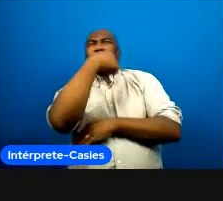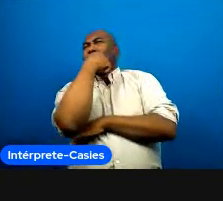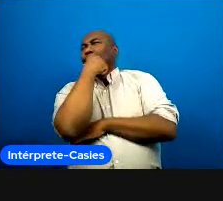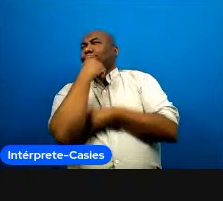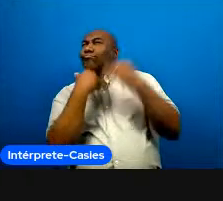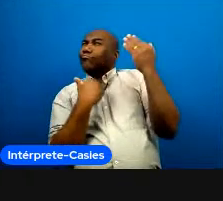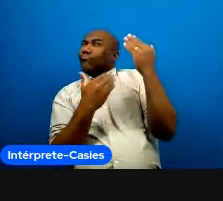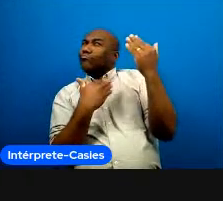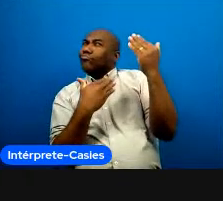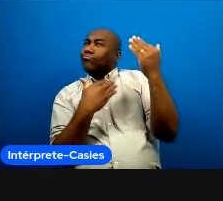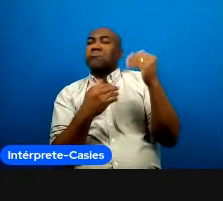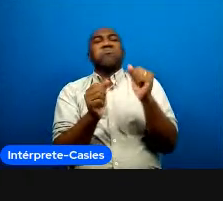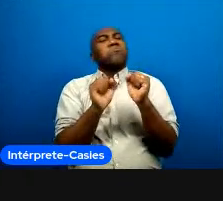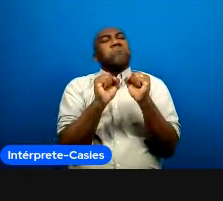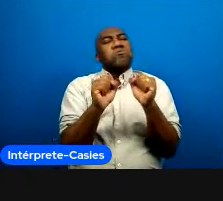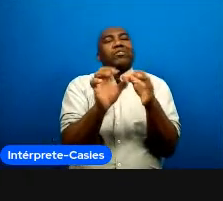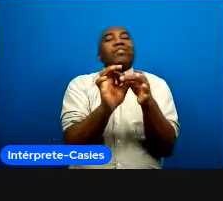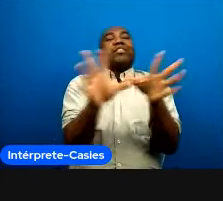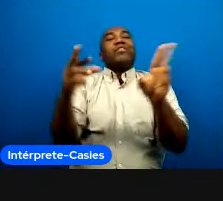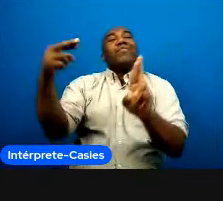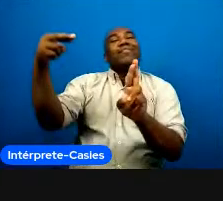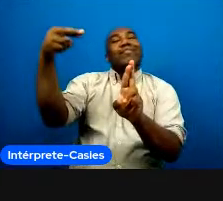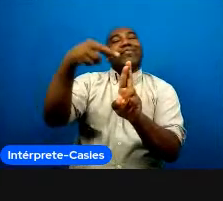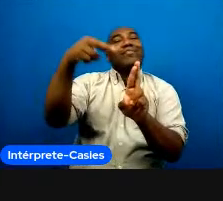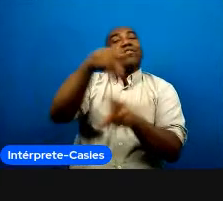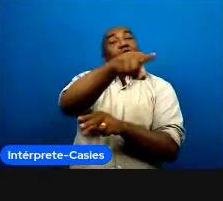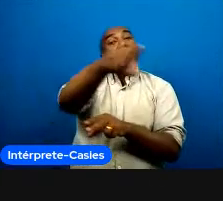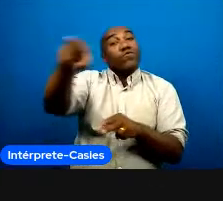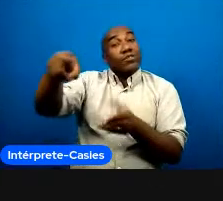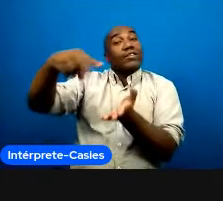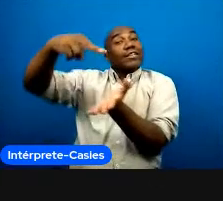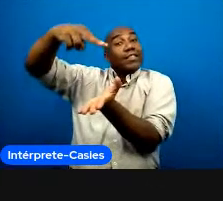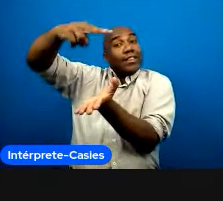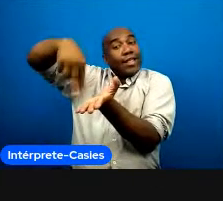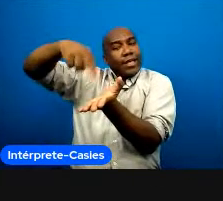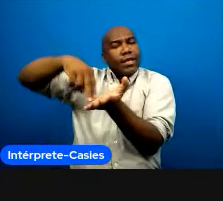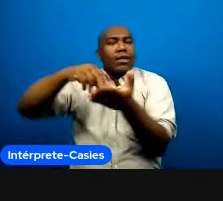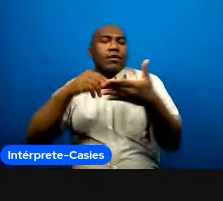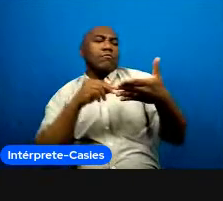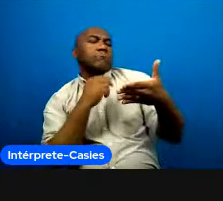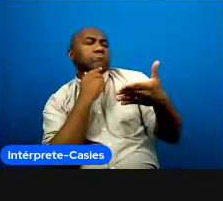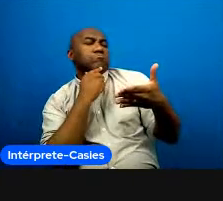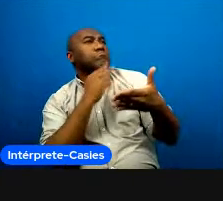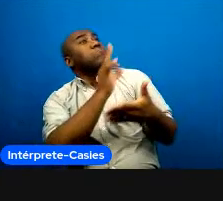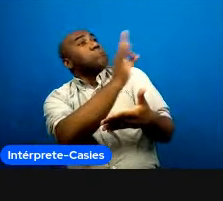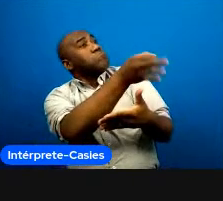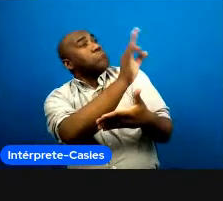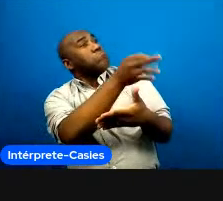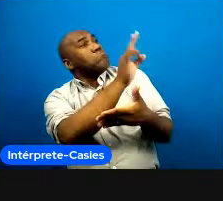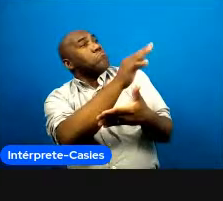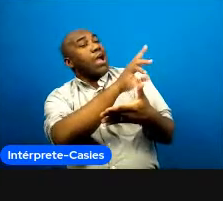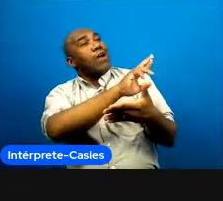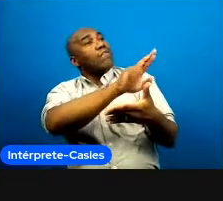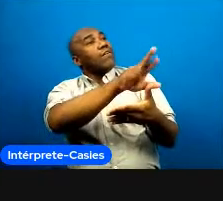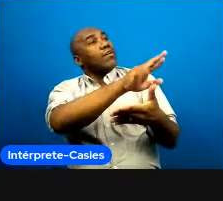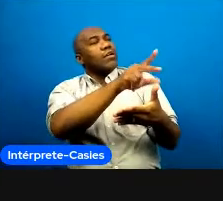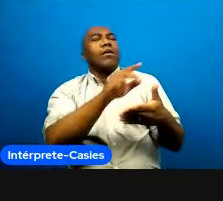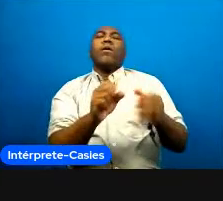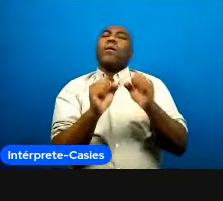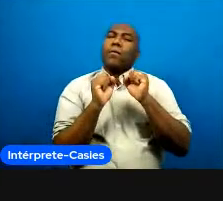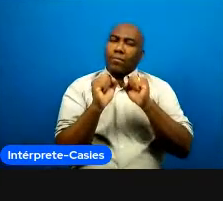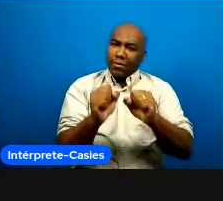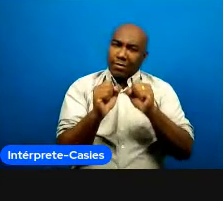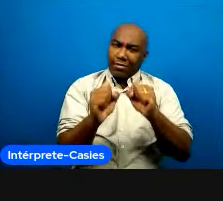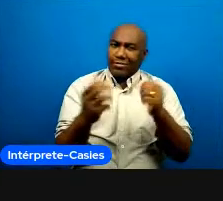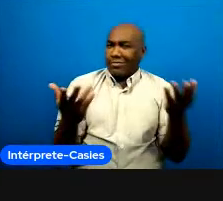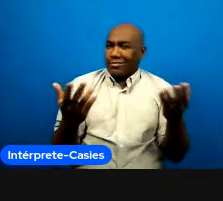buscar o original né o conhecimento profissional é esse conhecimento relacionado mais clássico né em geral as